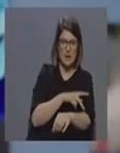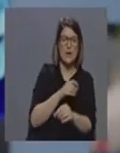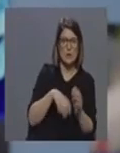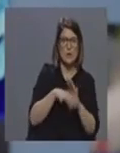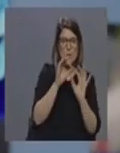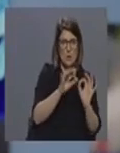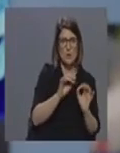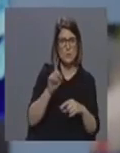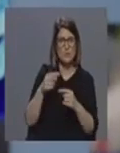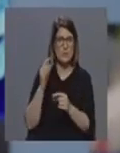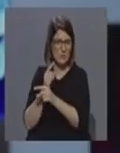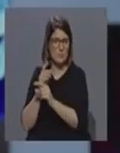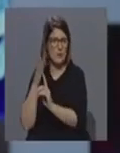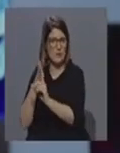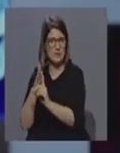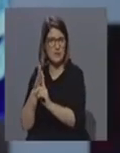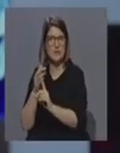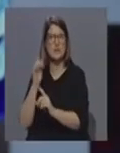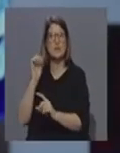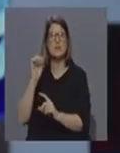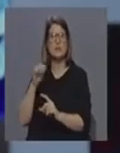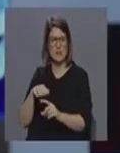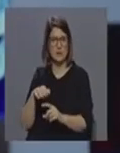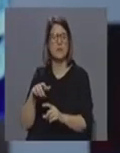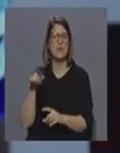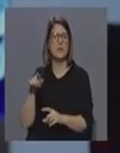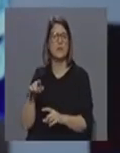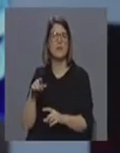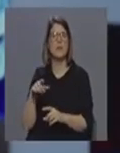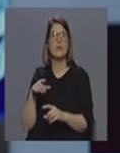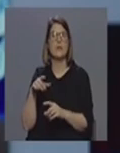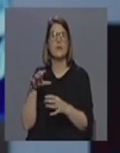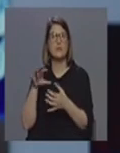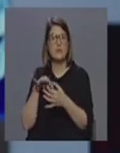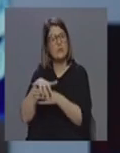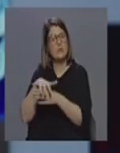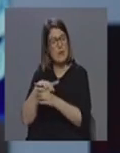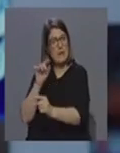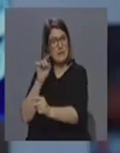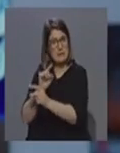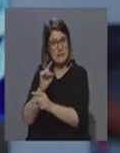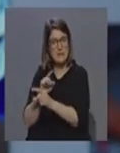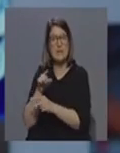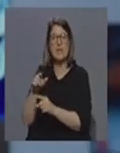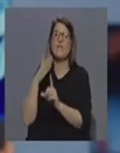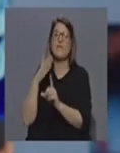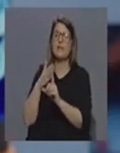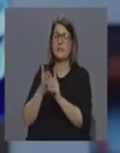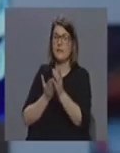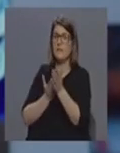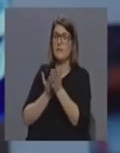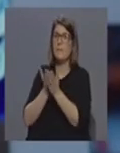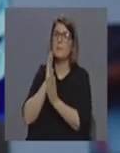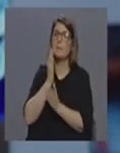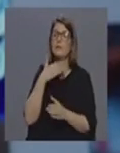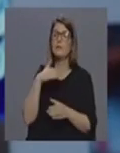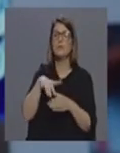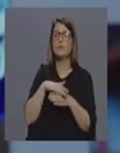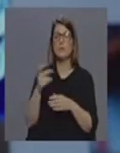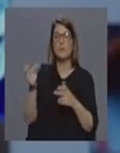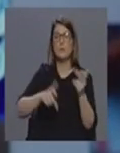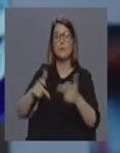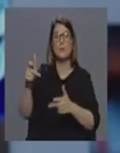assim a sua capacidade de lutação entretanto será digamos para esta resposta em concreto será digamos a referência consoante os casos que nós tivermos